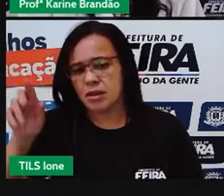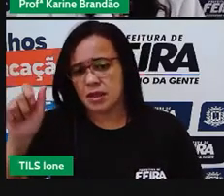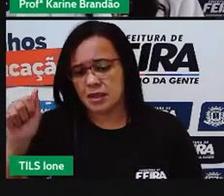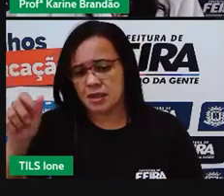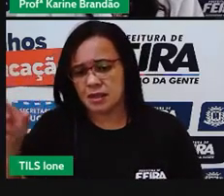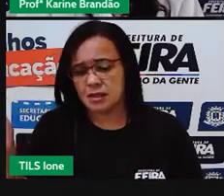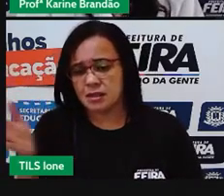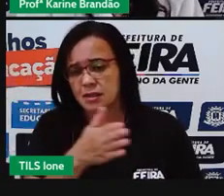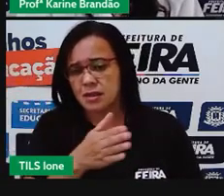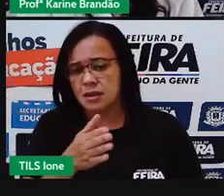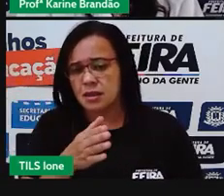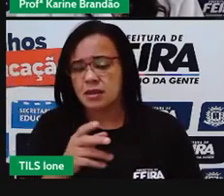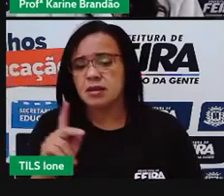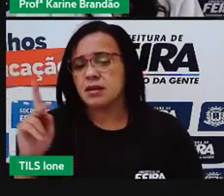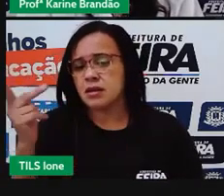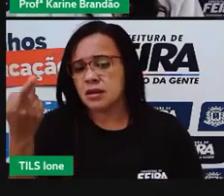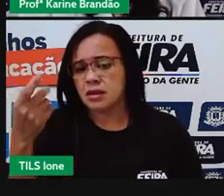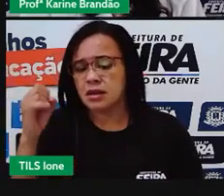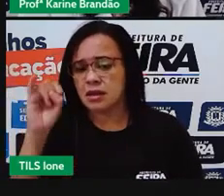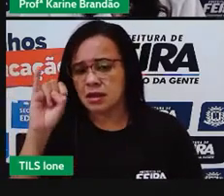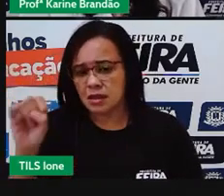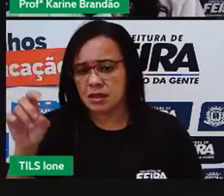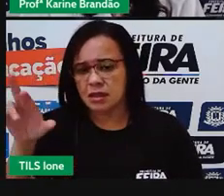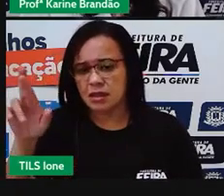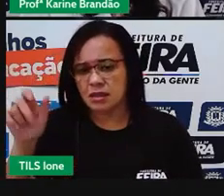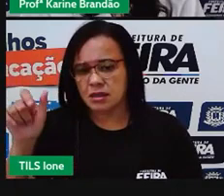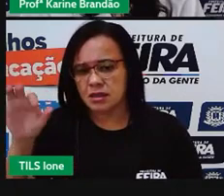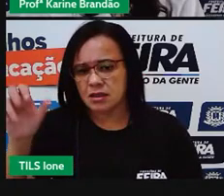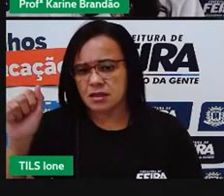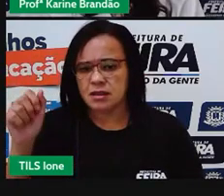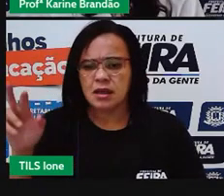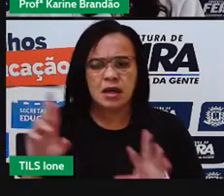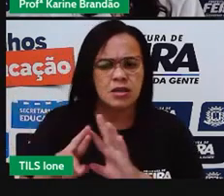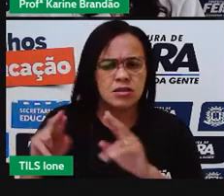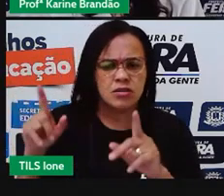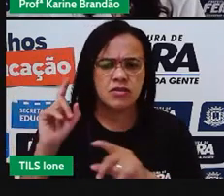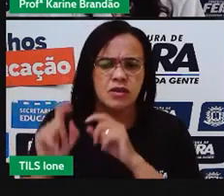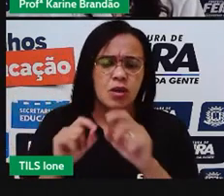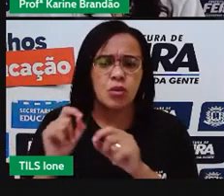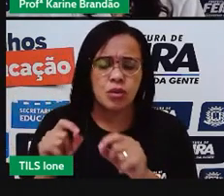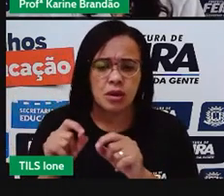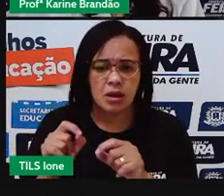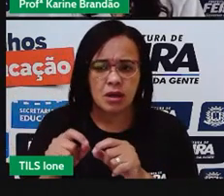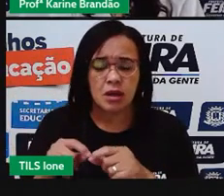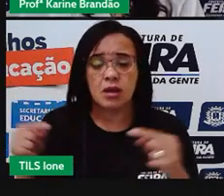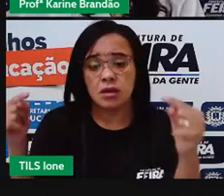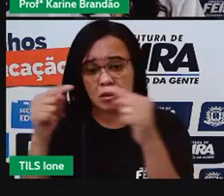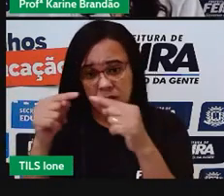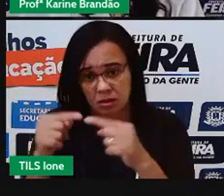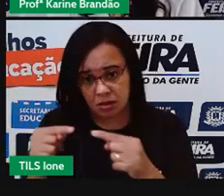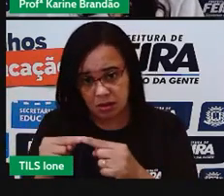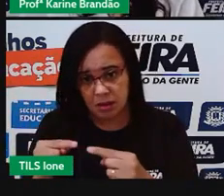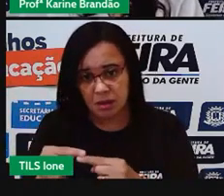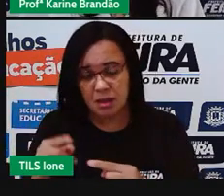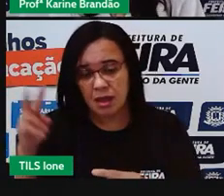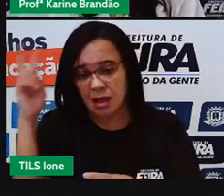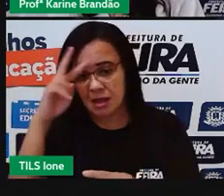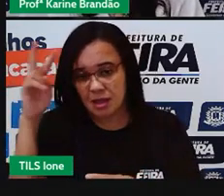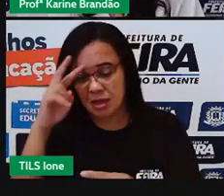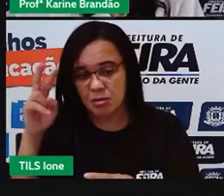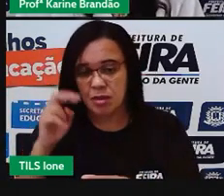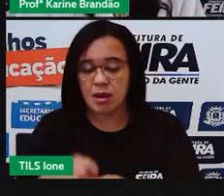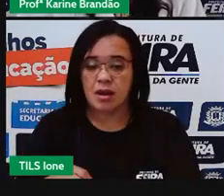água utilizada nesse processo de produção. Que é aqueles pés. Lembra do tripé? Pé verde, azul e cinza?